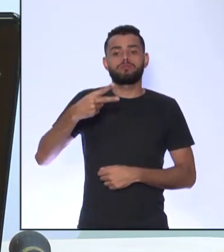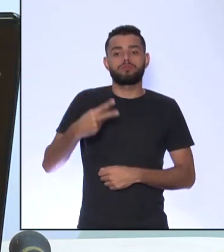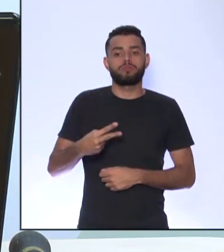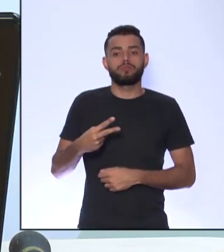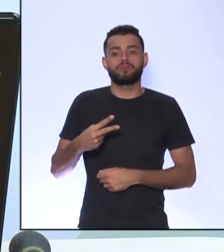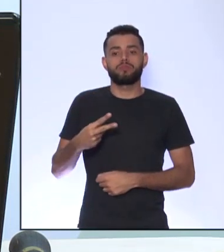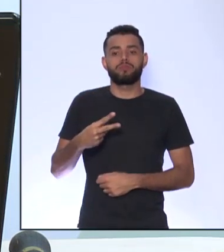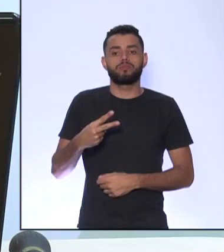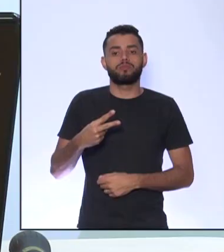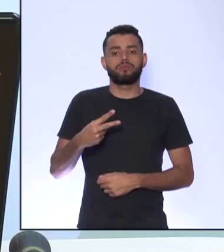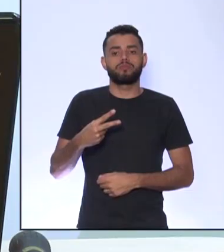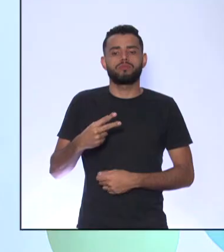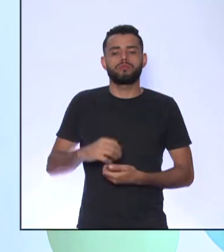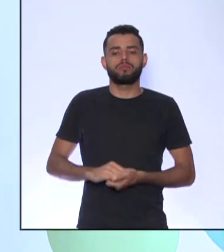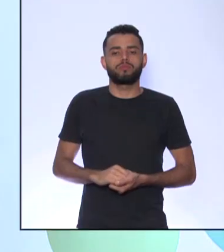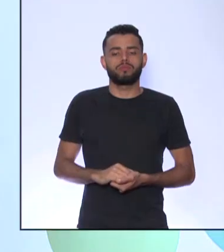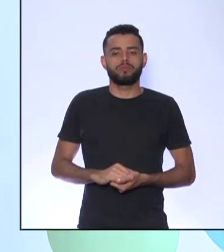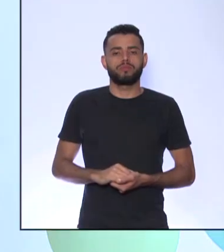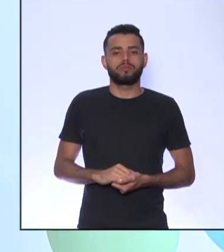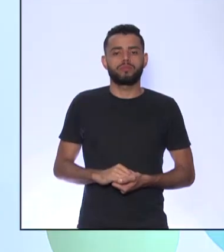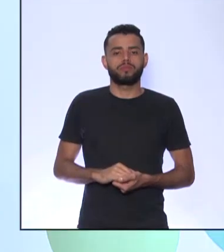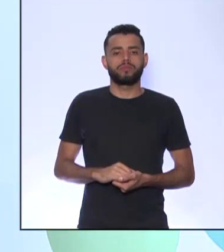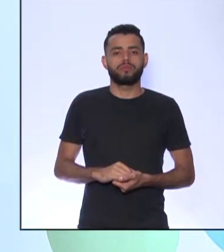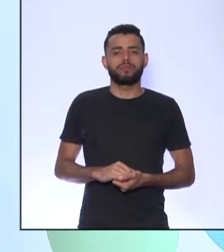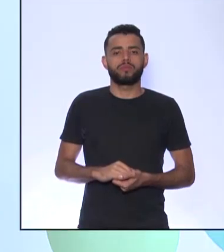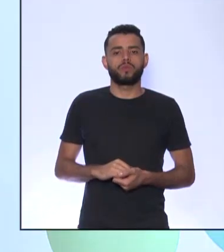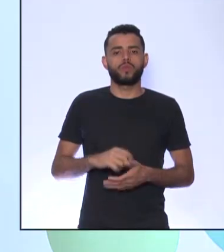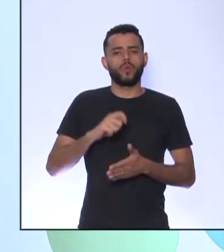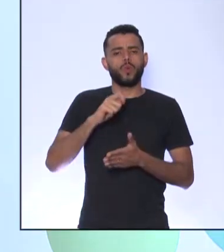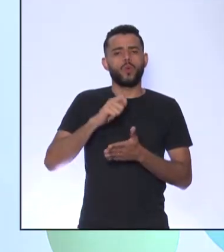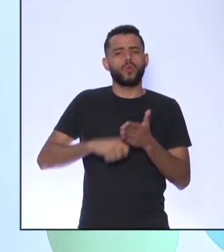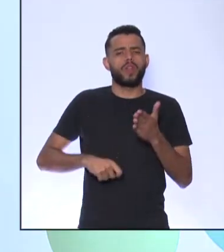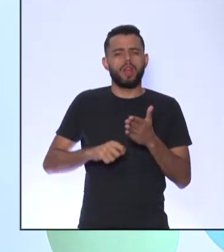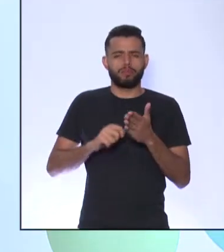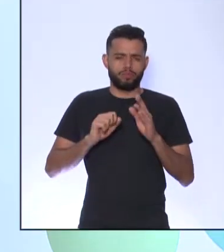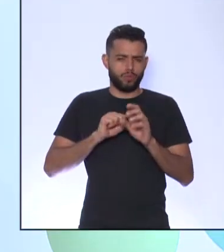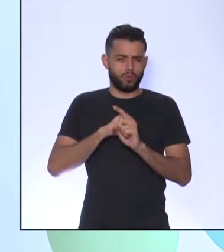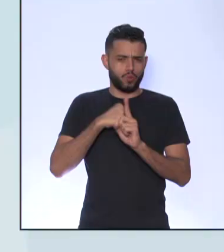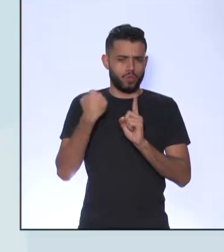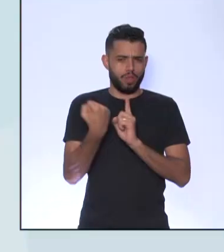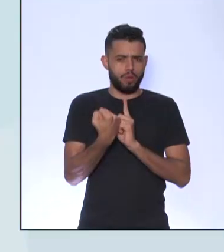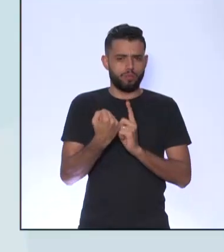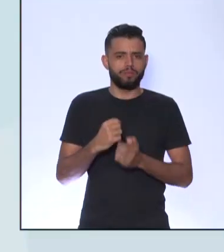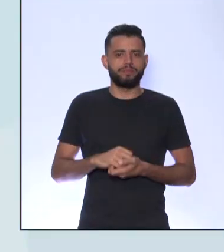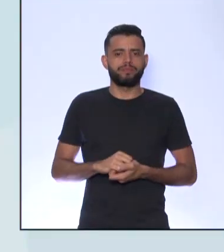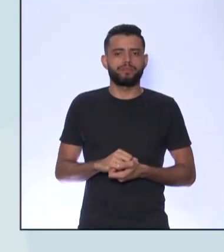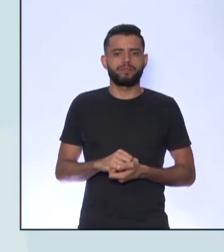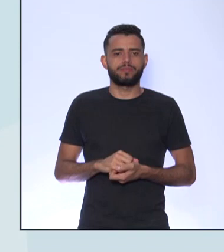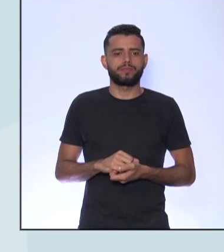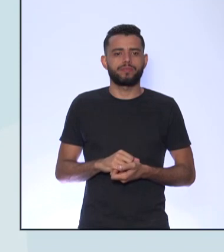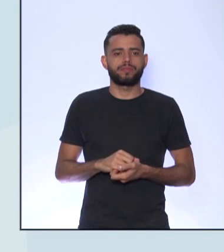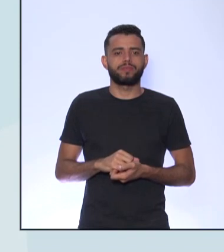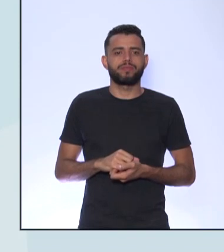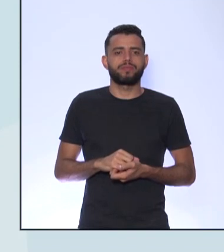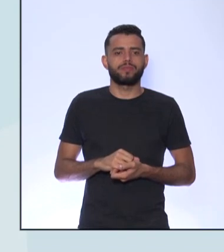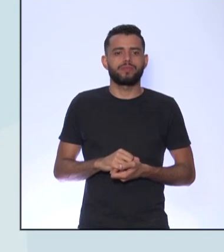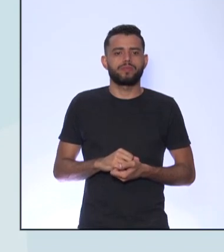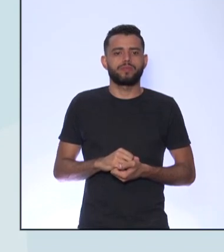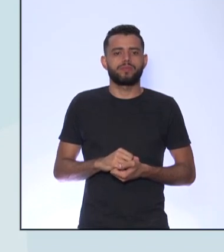Qual que é? O Rousseau É o contrato social Muito bem O contrato social O